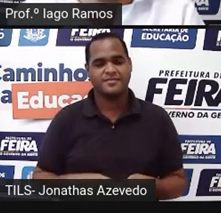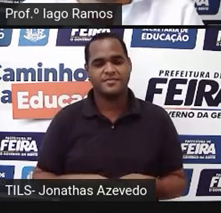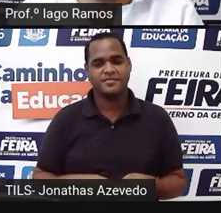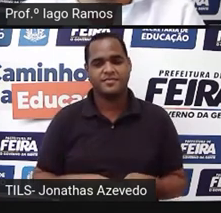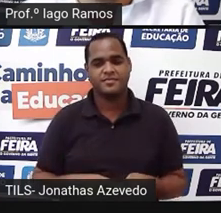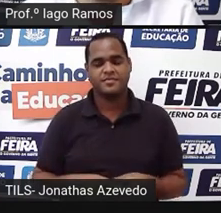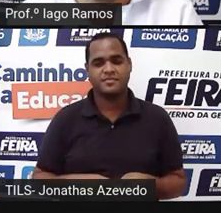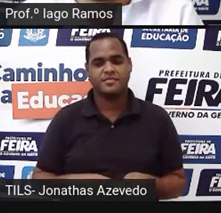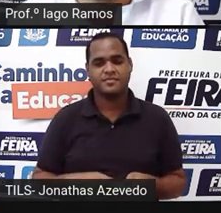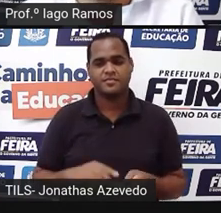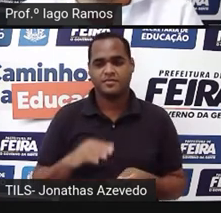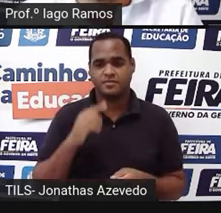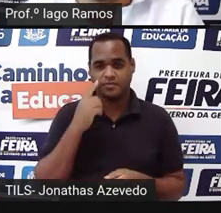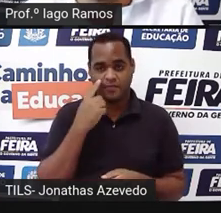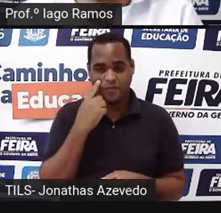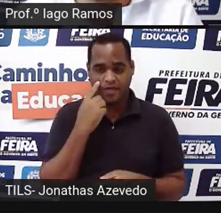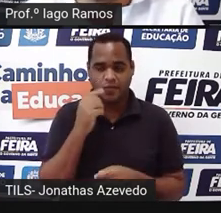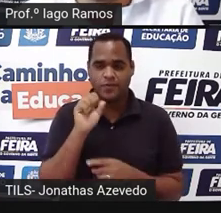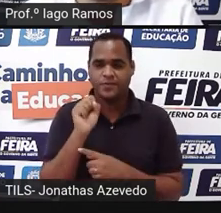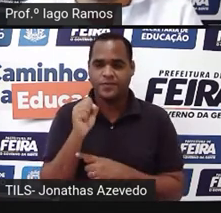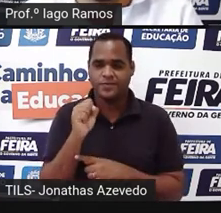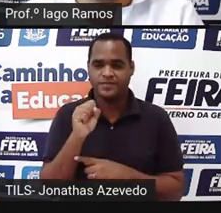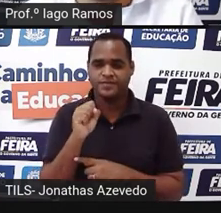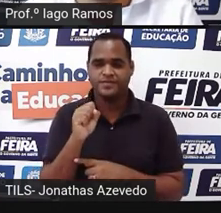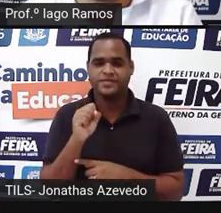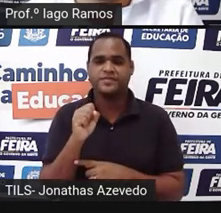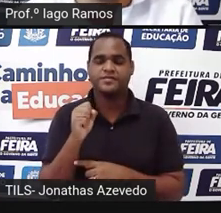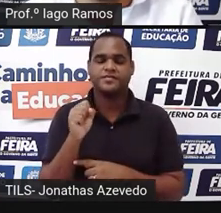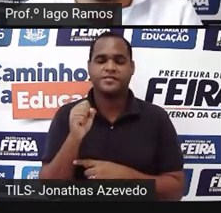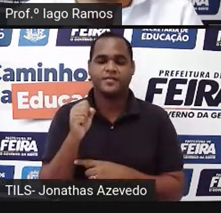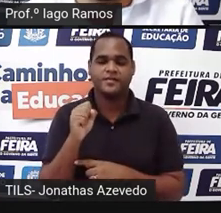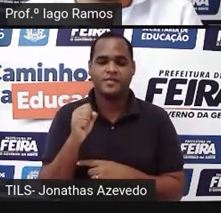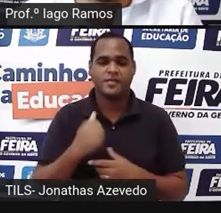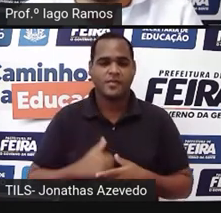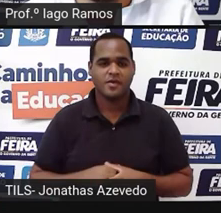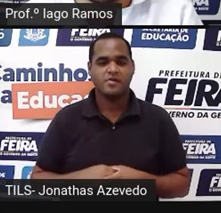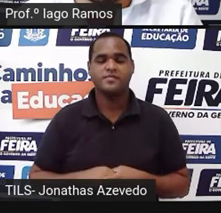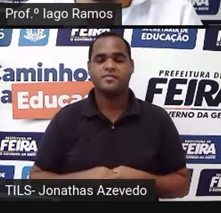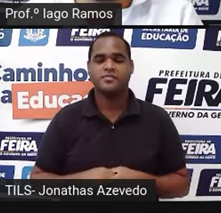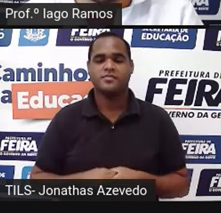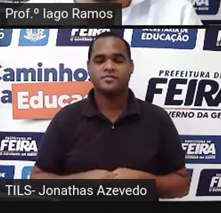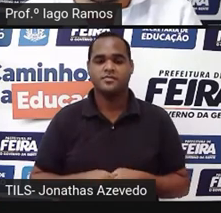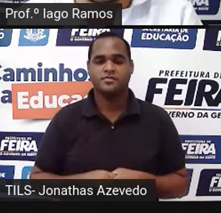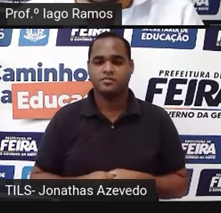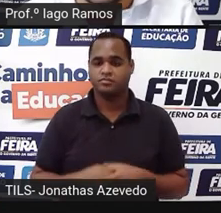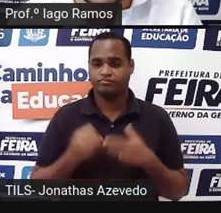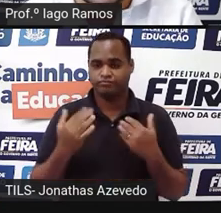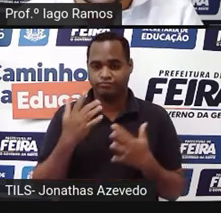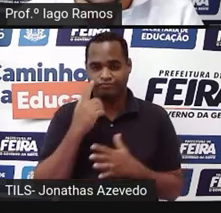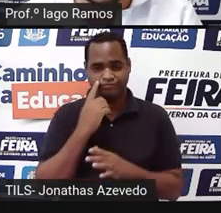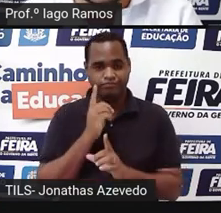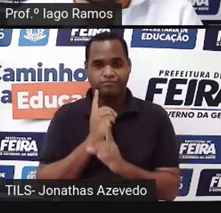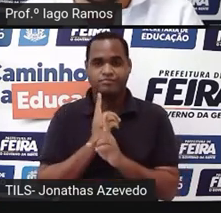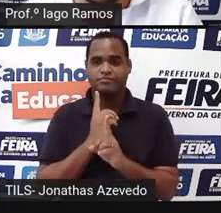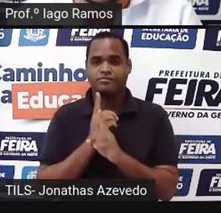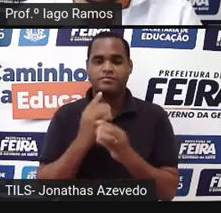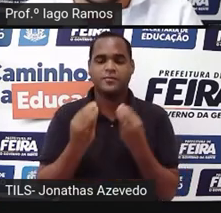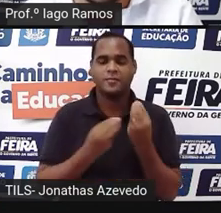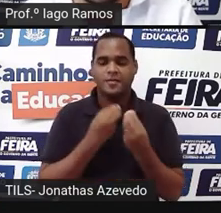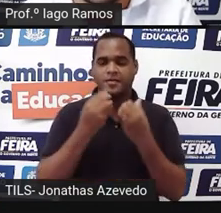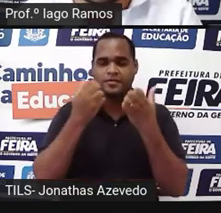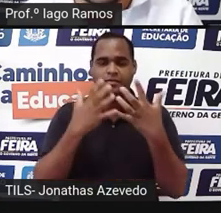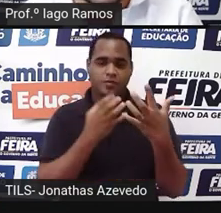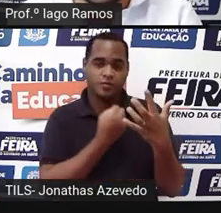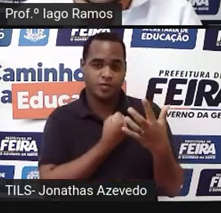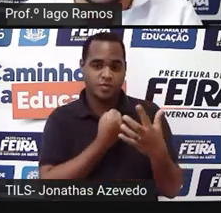a hipotenusa ao quadrado x elevado a 2 vai ser 4 mais 4 que é igual a 8, tá bom? Pra achar isso, né, um número